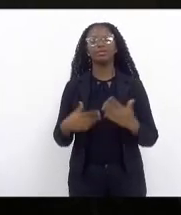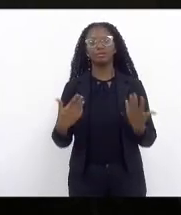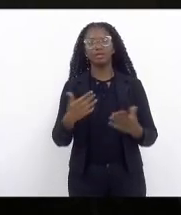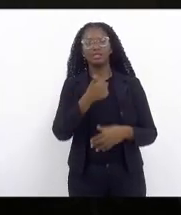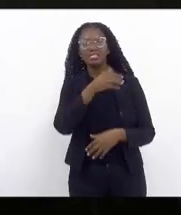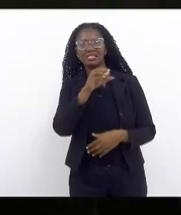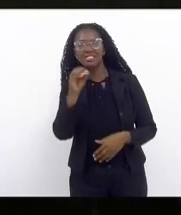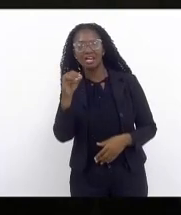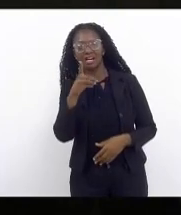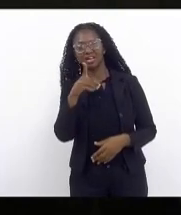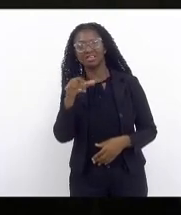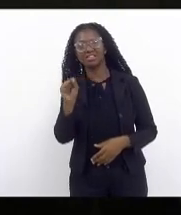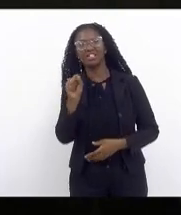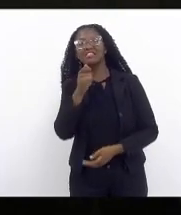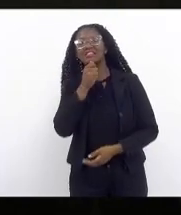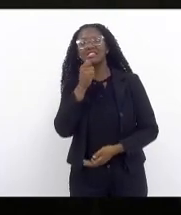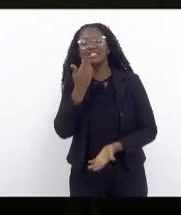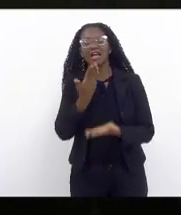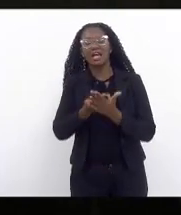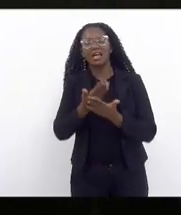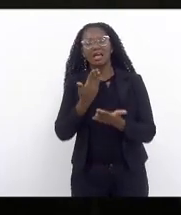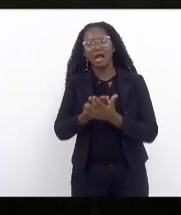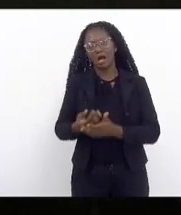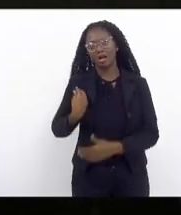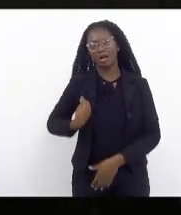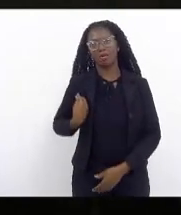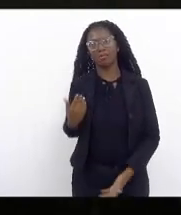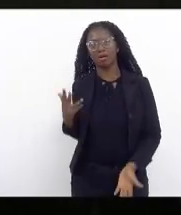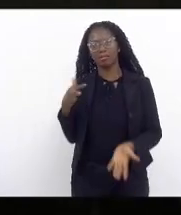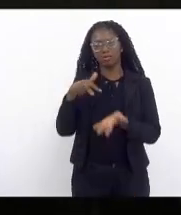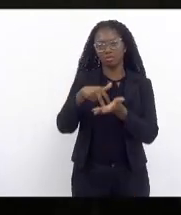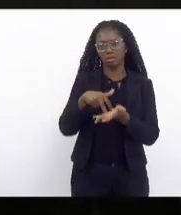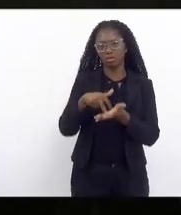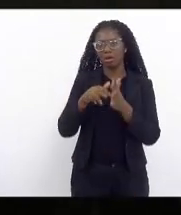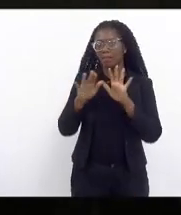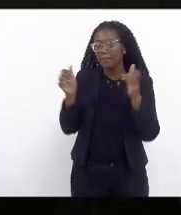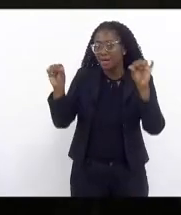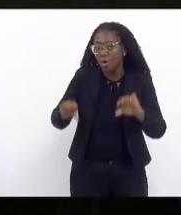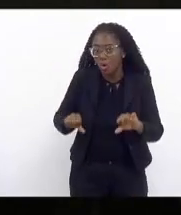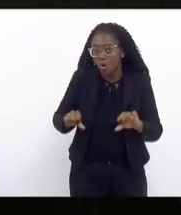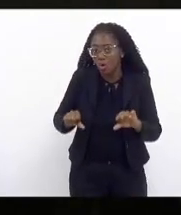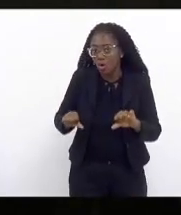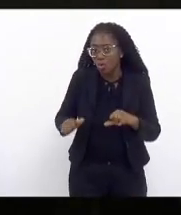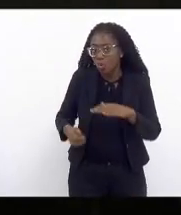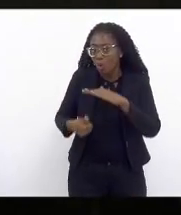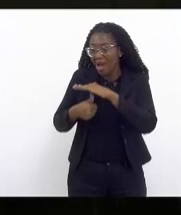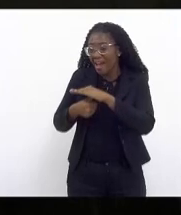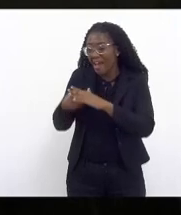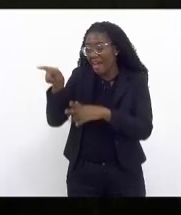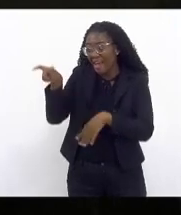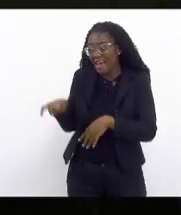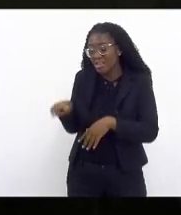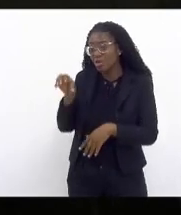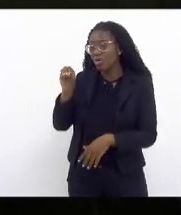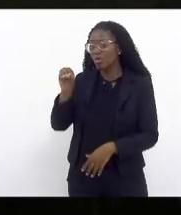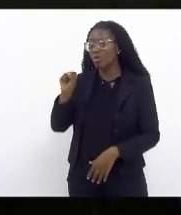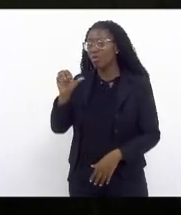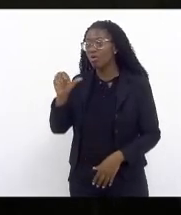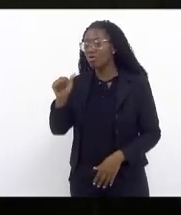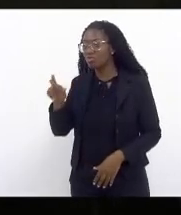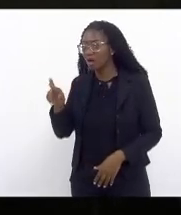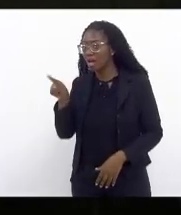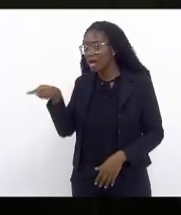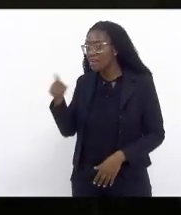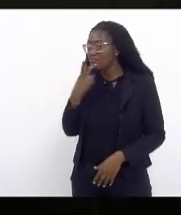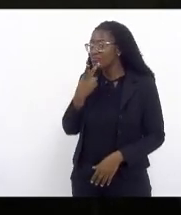presenciais e pior o senhor reitor Oscar Alack vem dizer que essas aulas só vão